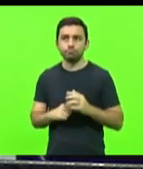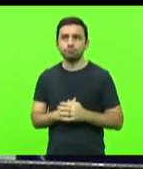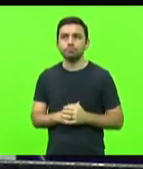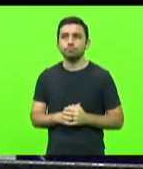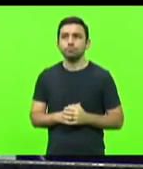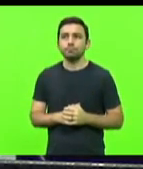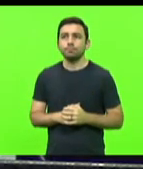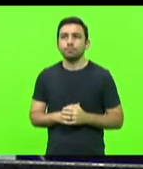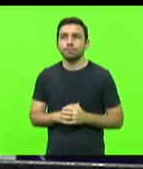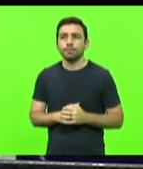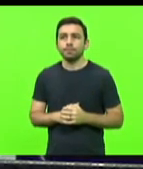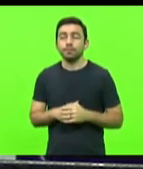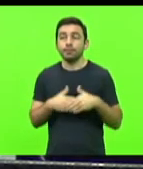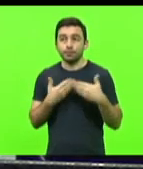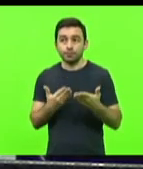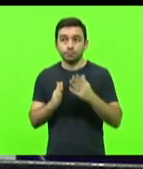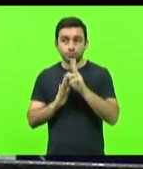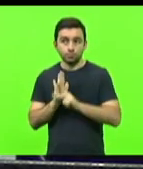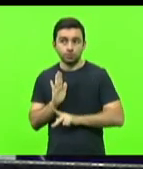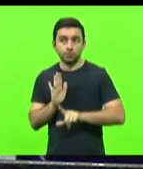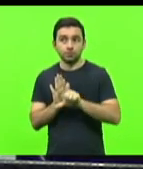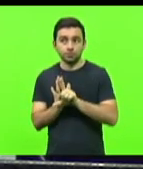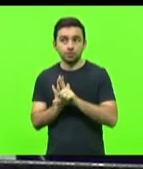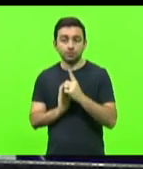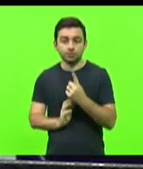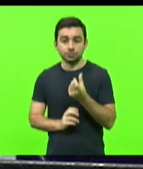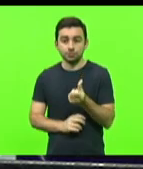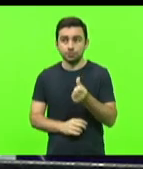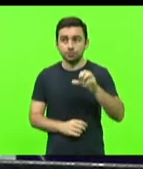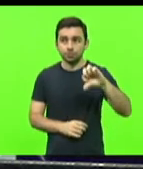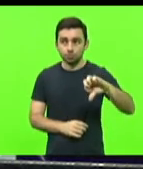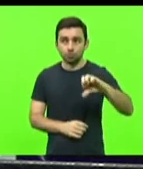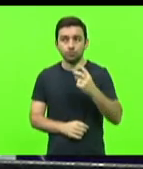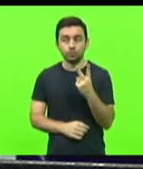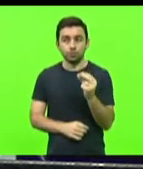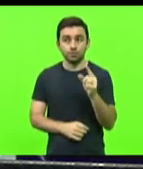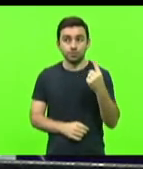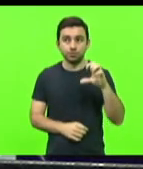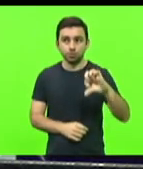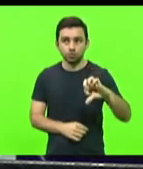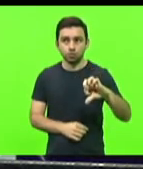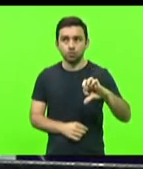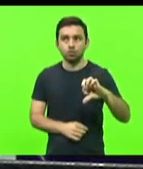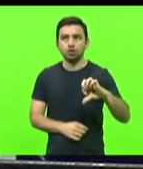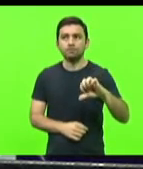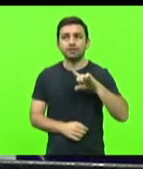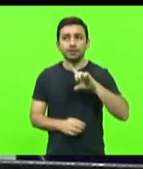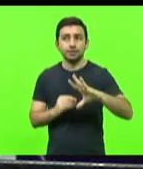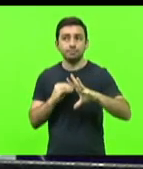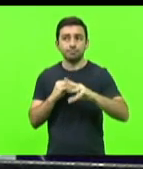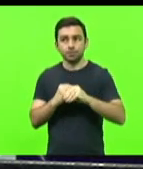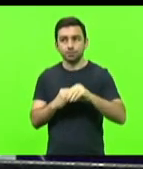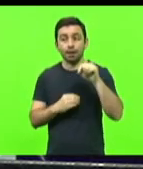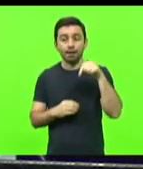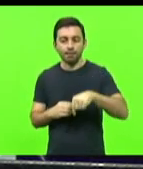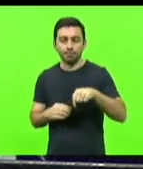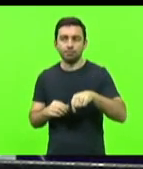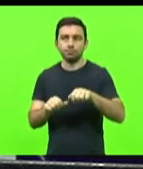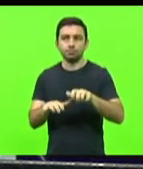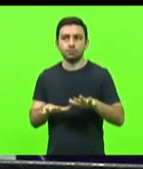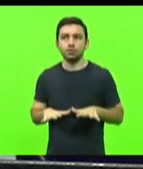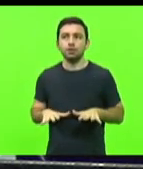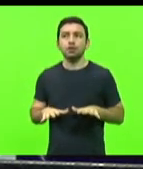O projeto de lei número 169-2019 recebeu emenda em plenário e foi